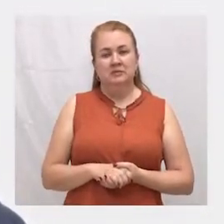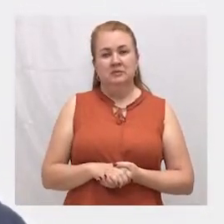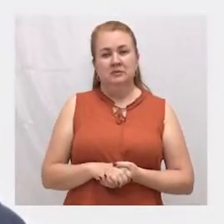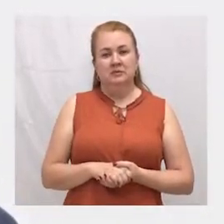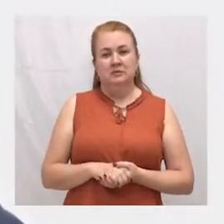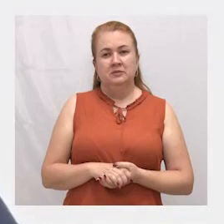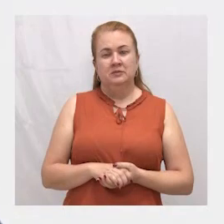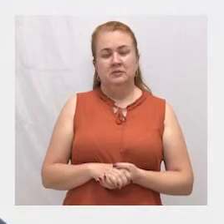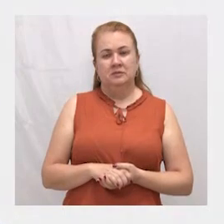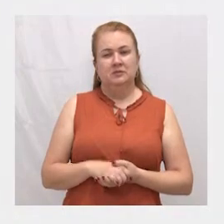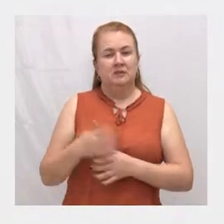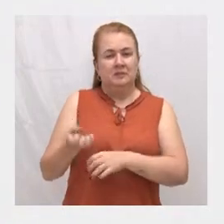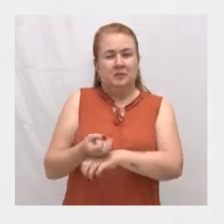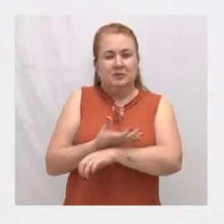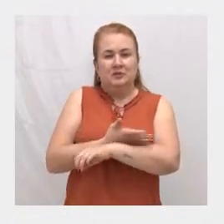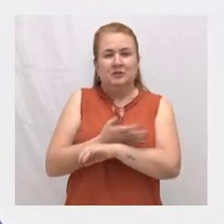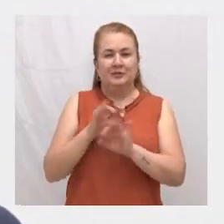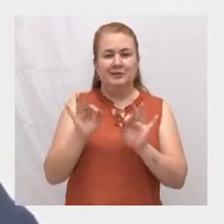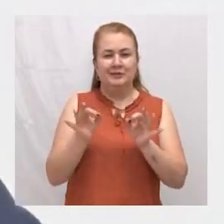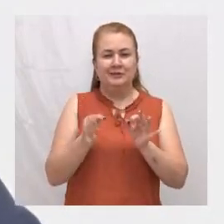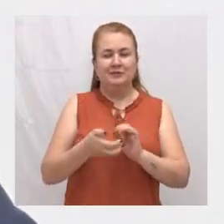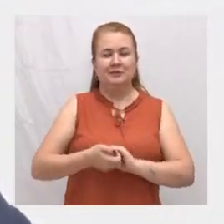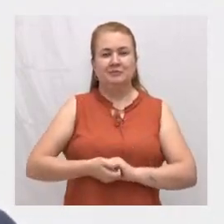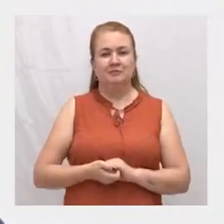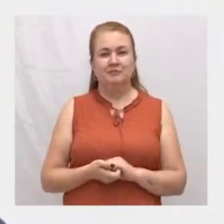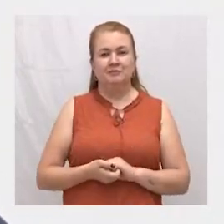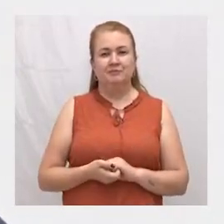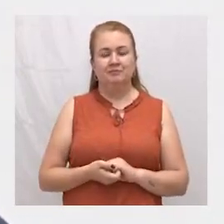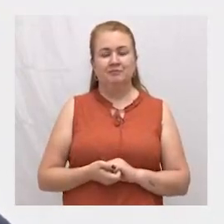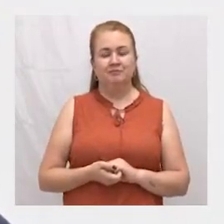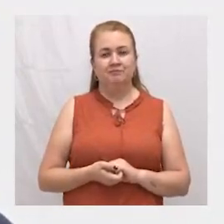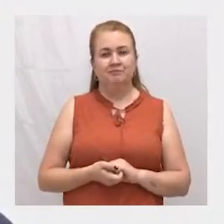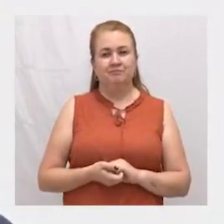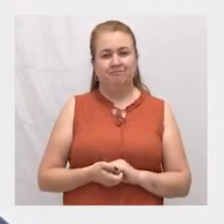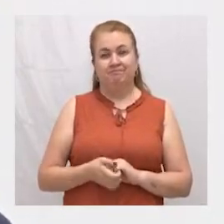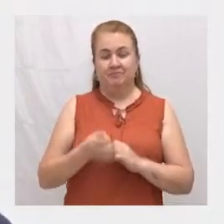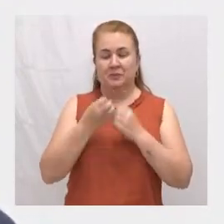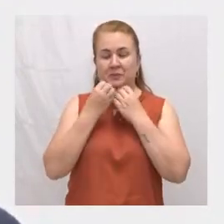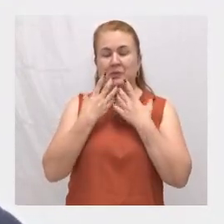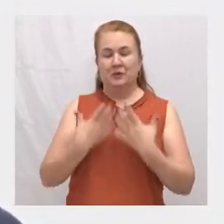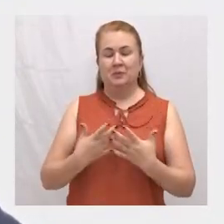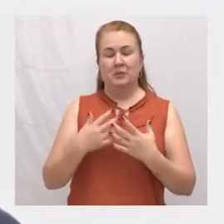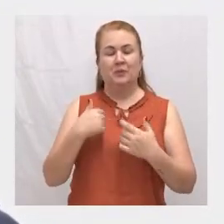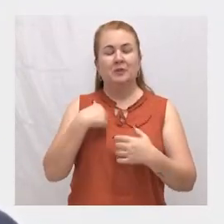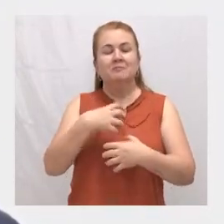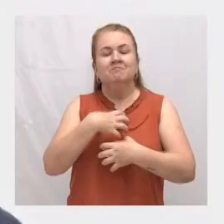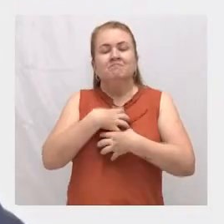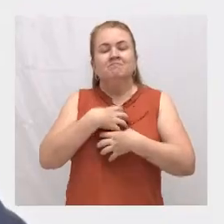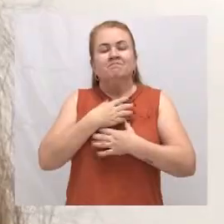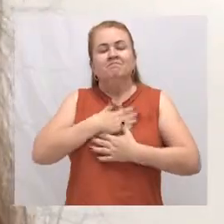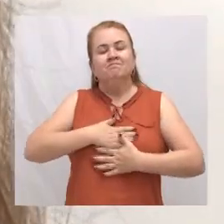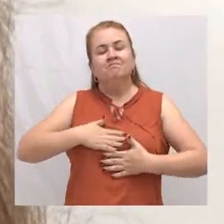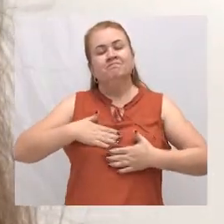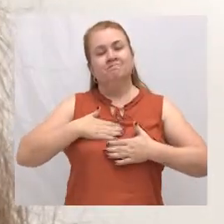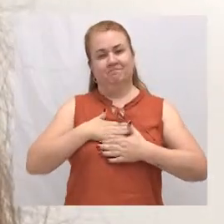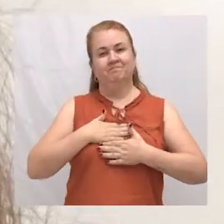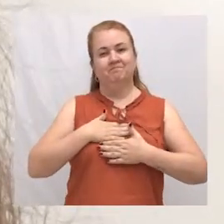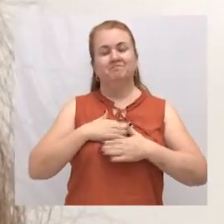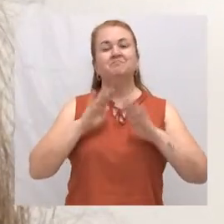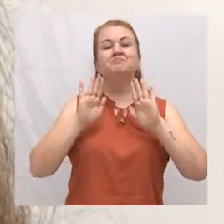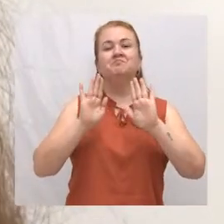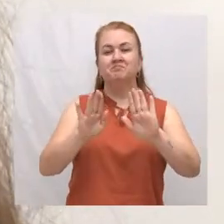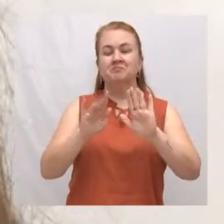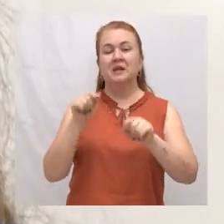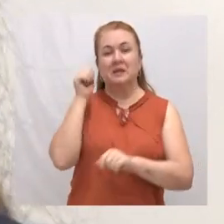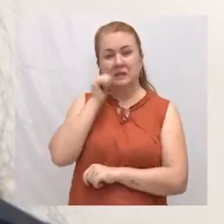Foi muito bom, isso é gratificante. A técnica